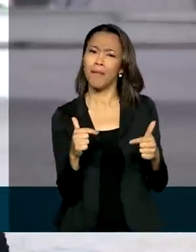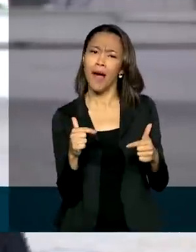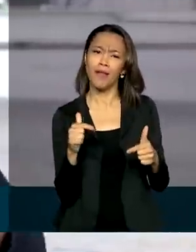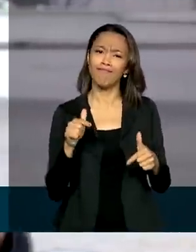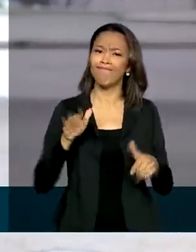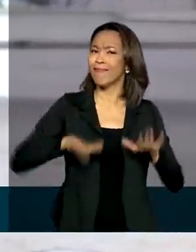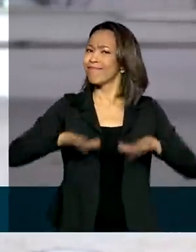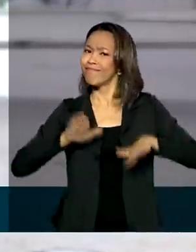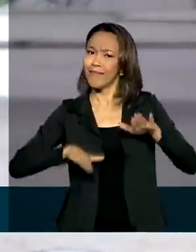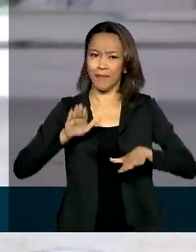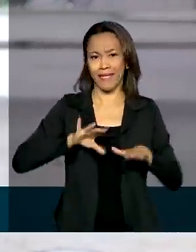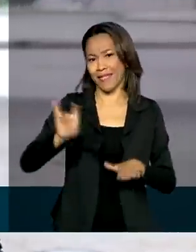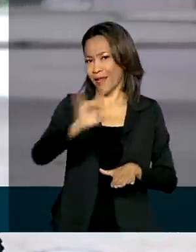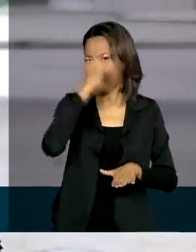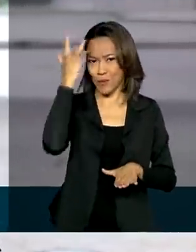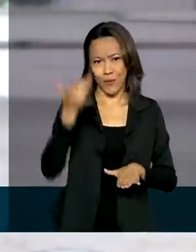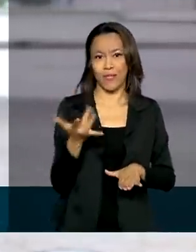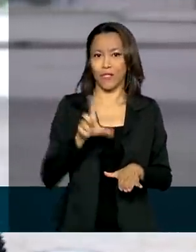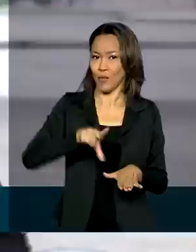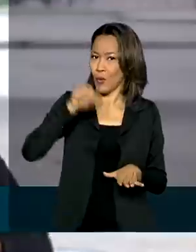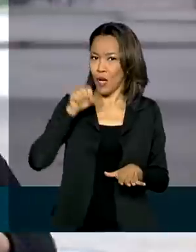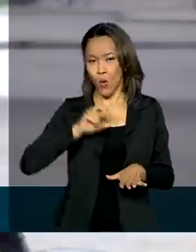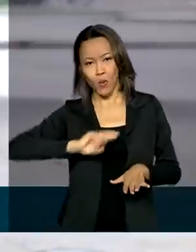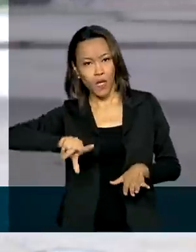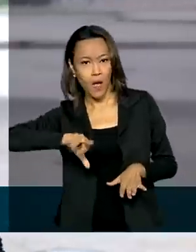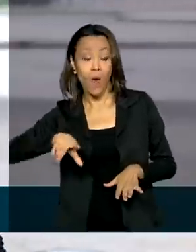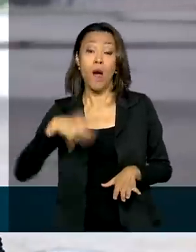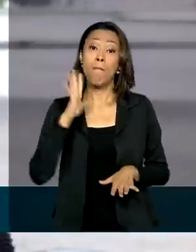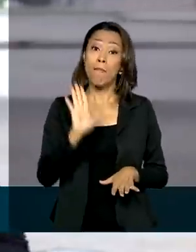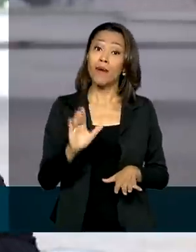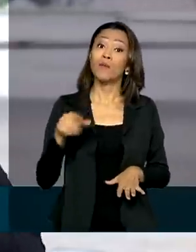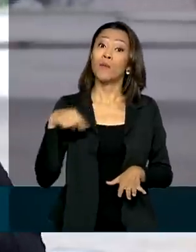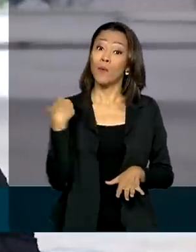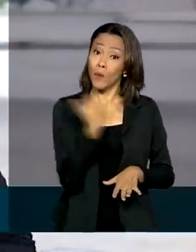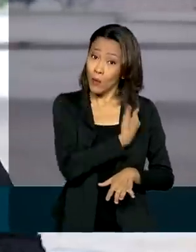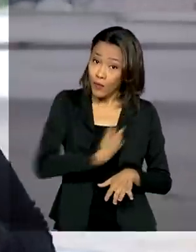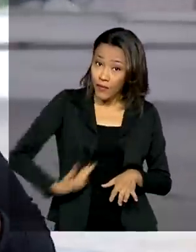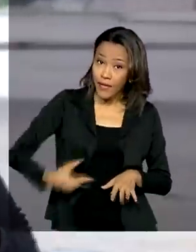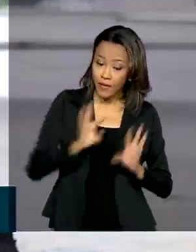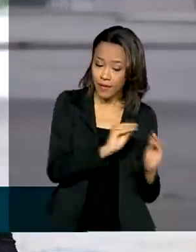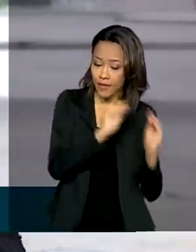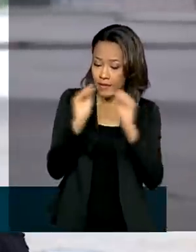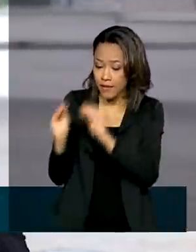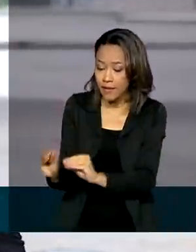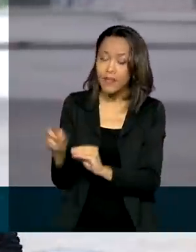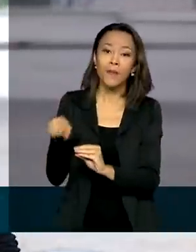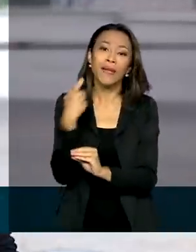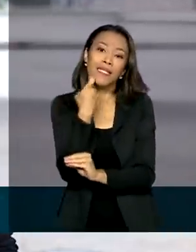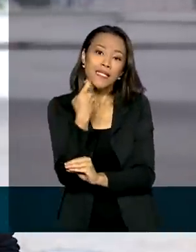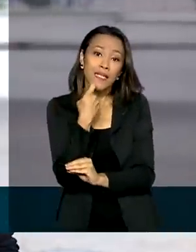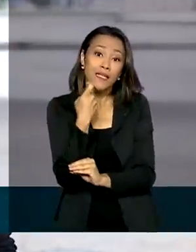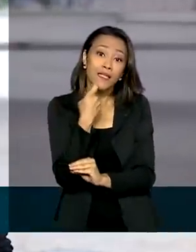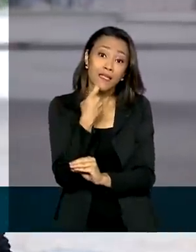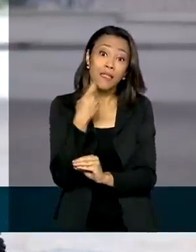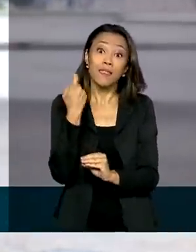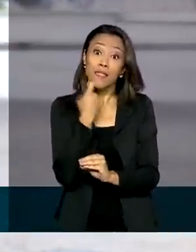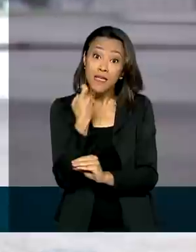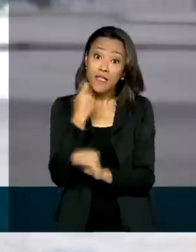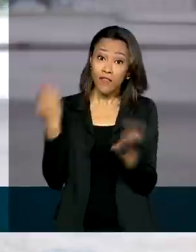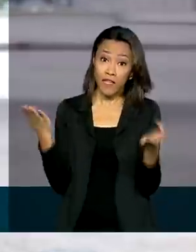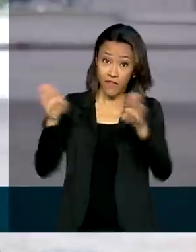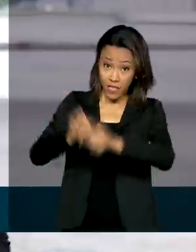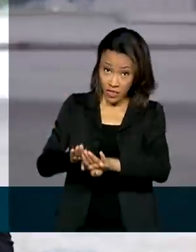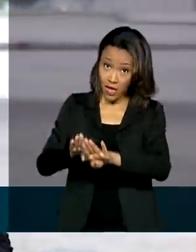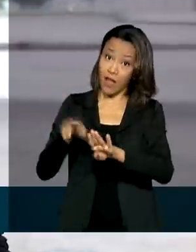a categoria. E neste ano, a opção do governo foi transferir para sexta-feira, ou seja, as agências estarão fechadas na sexta-feira.